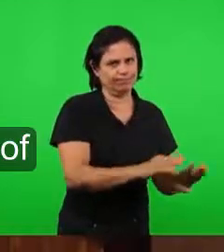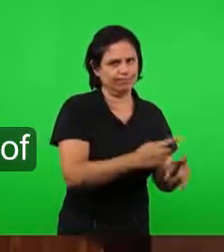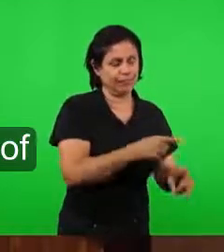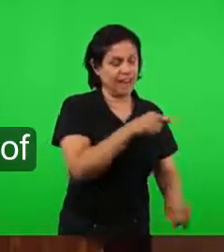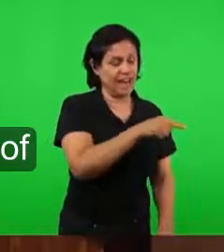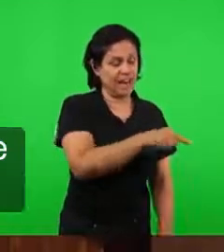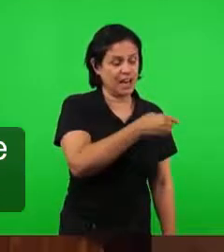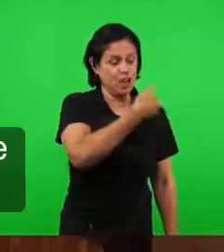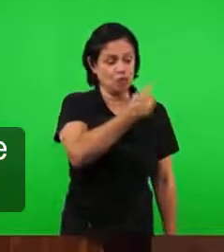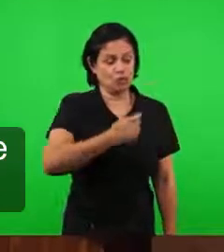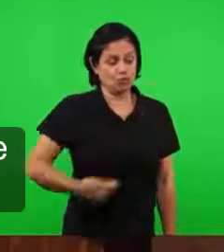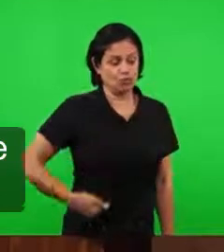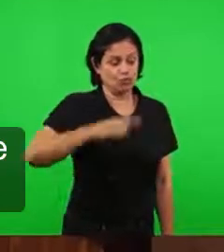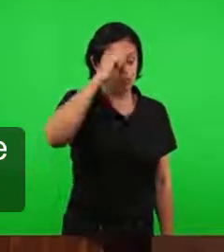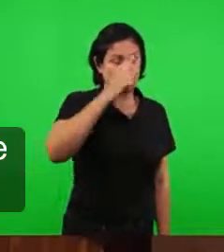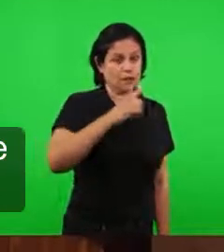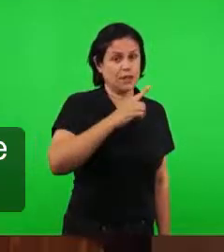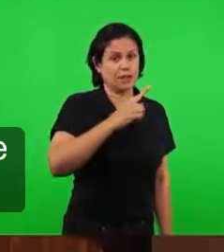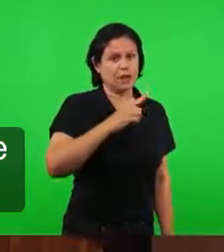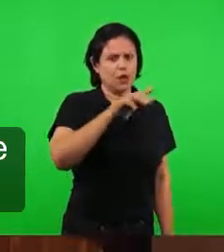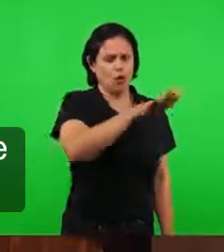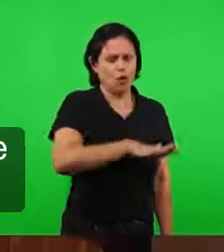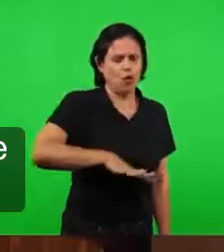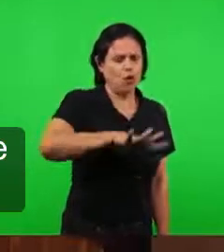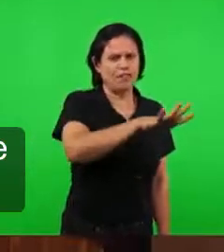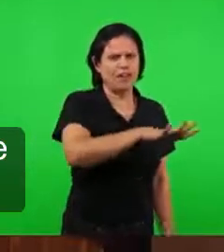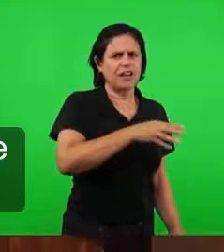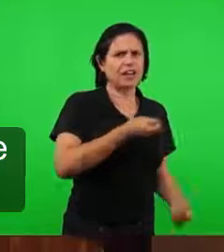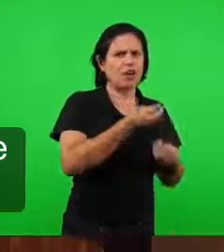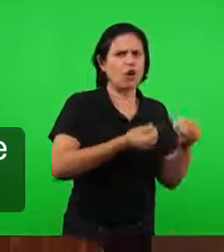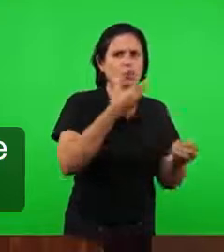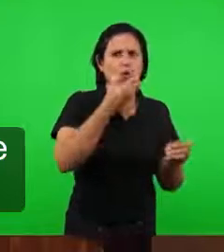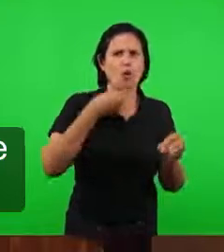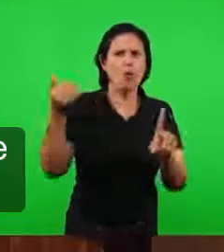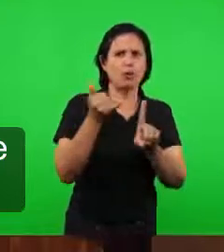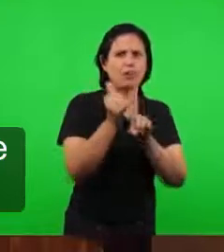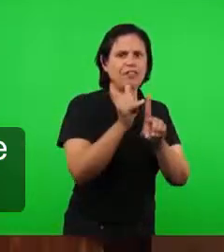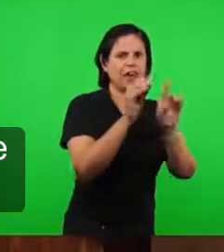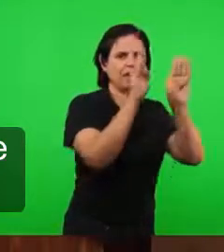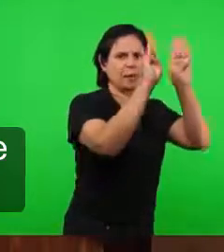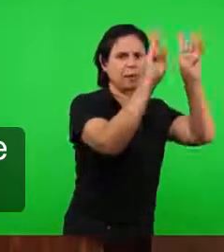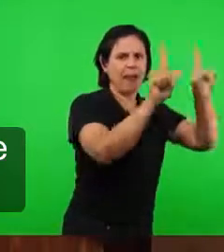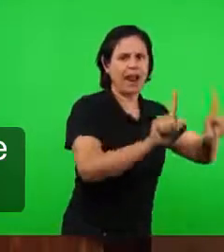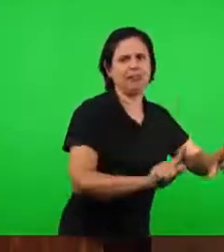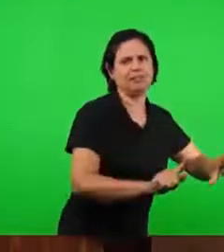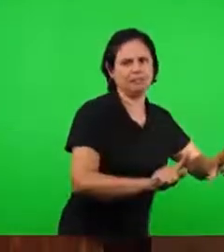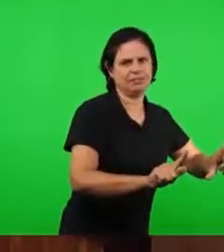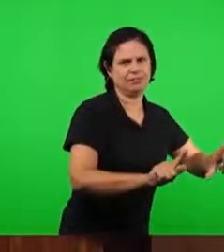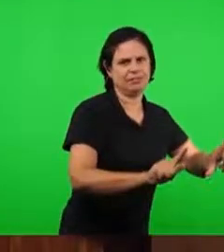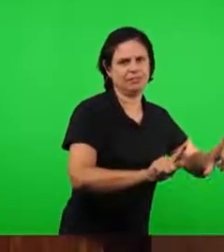através dos profetas de Balaão e da hierarquia do trono dos Nicolaitas.